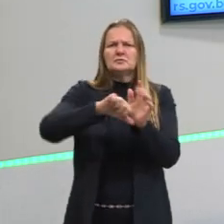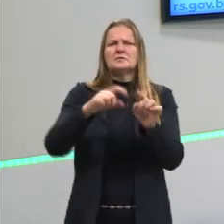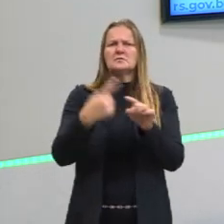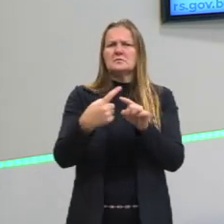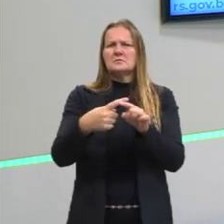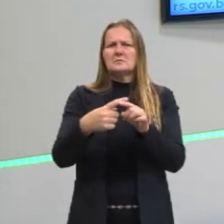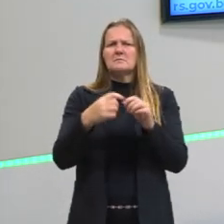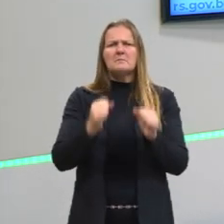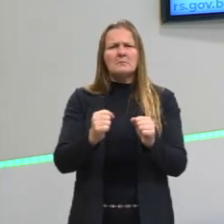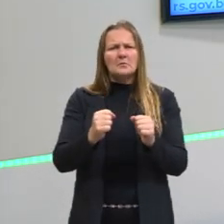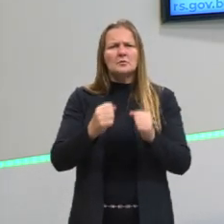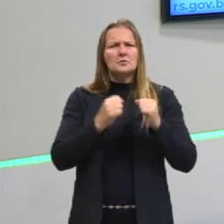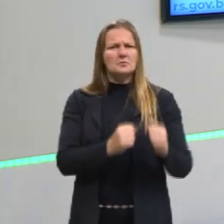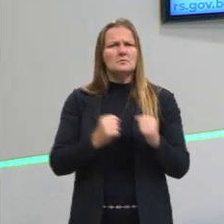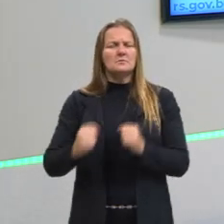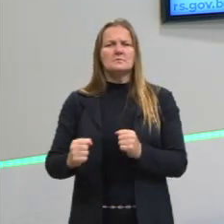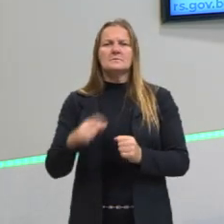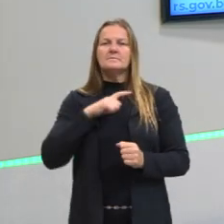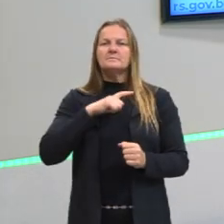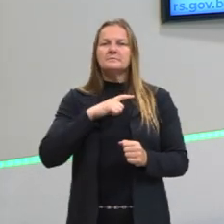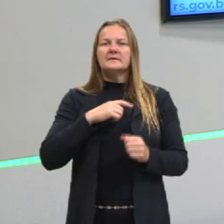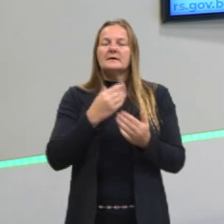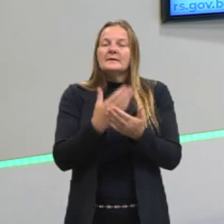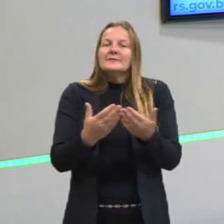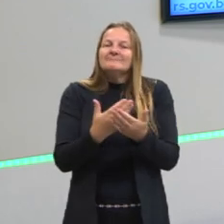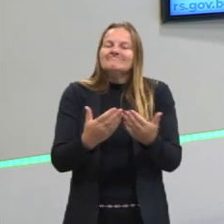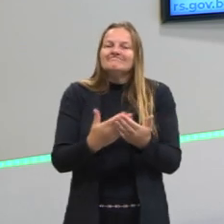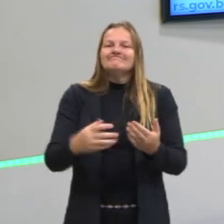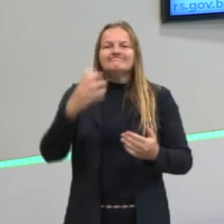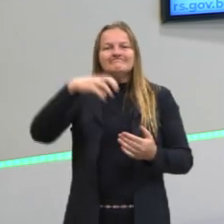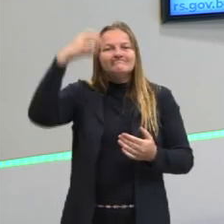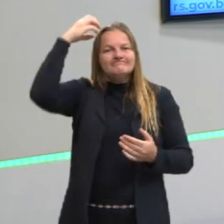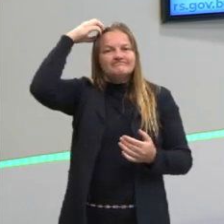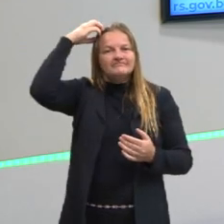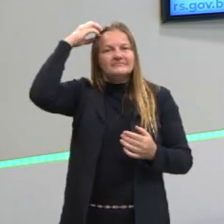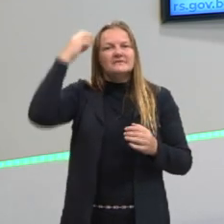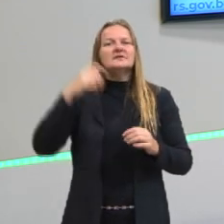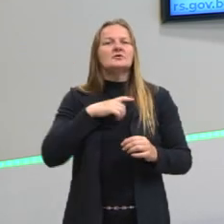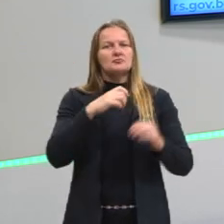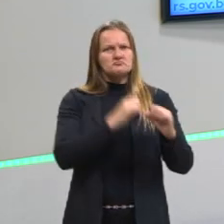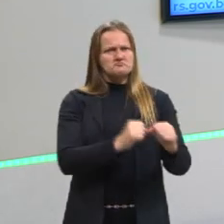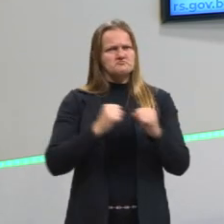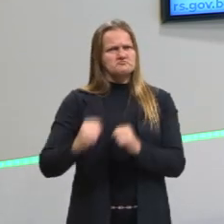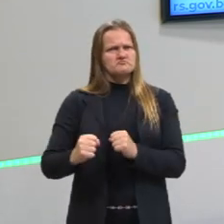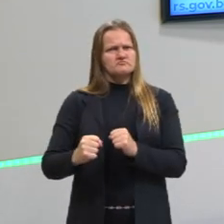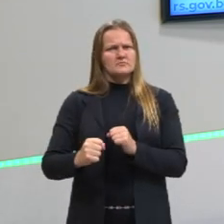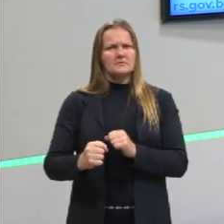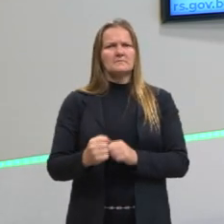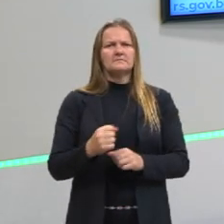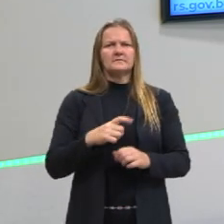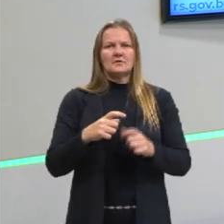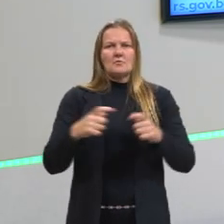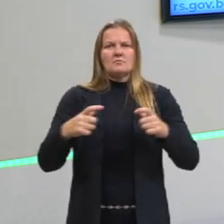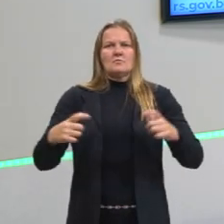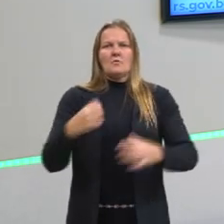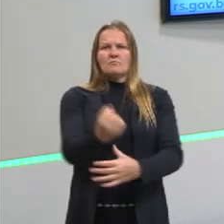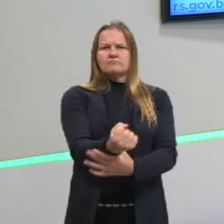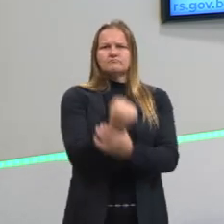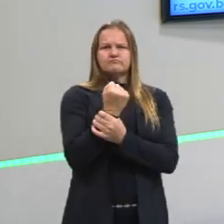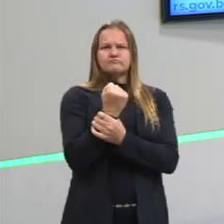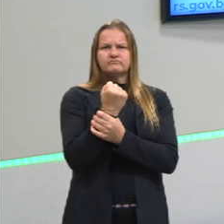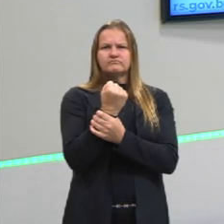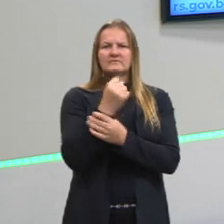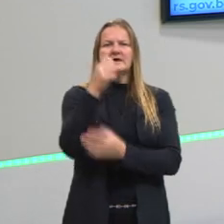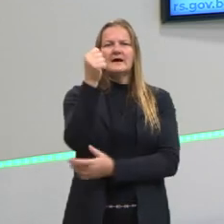tinham esses poderes que eles vão perder para o rei, que vai acumular esse poder e vai ter esse poder, então, enorme, absoluto.